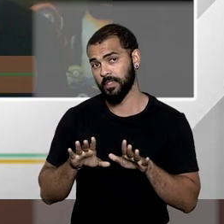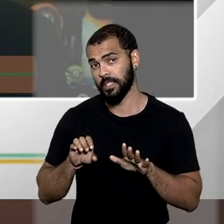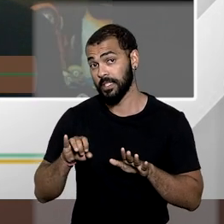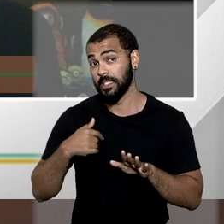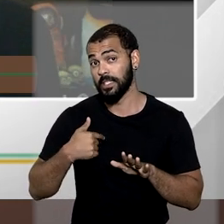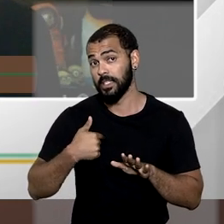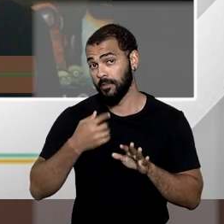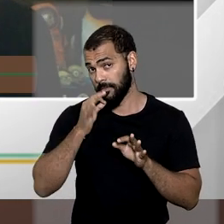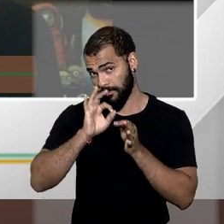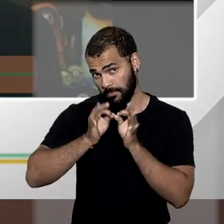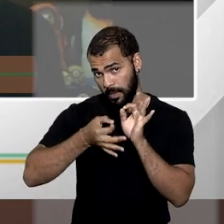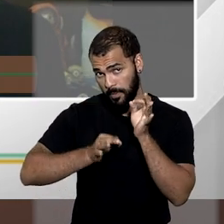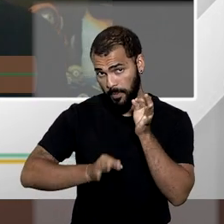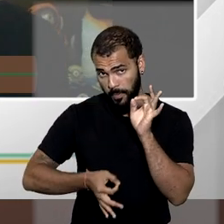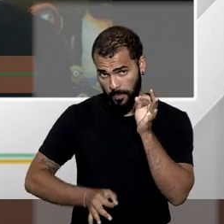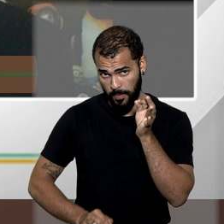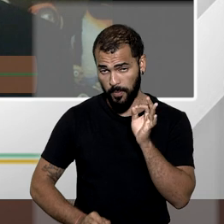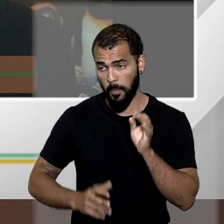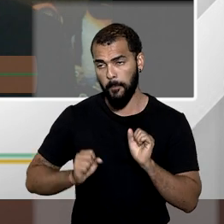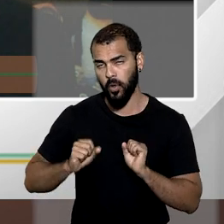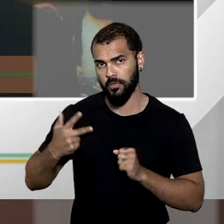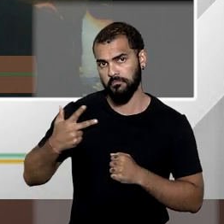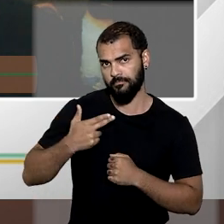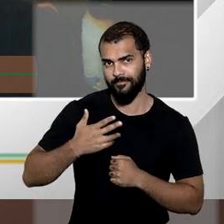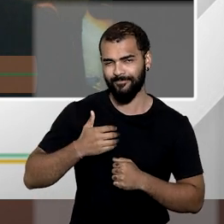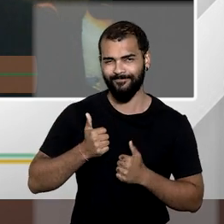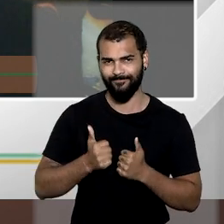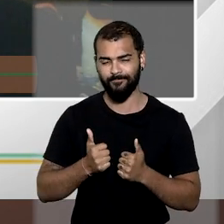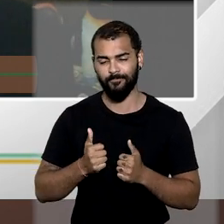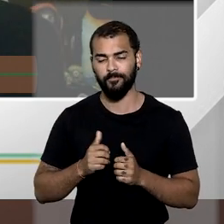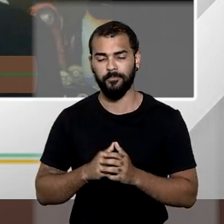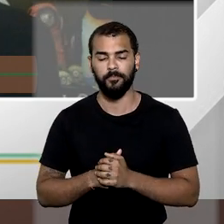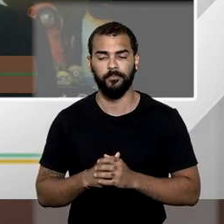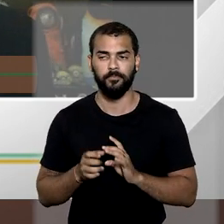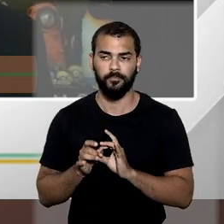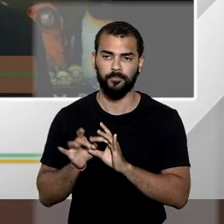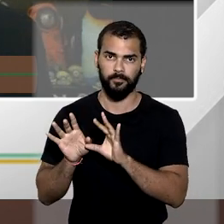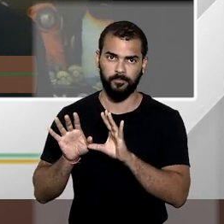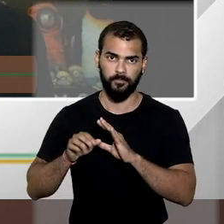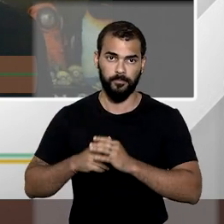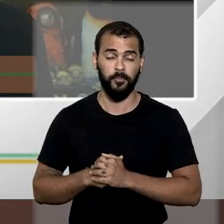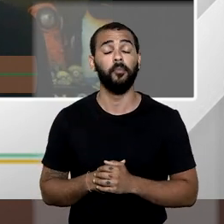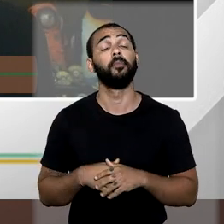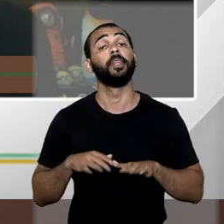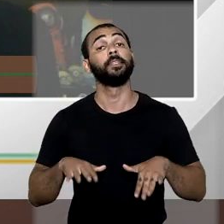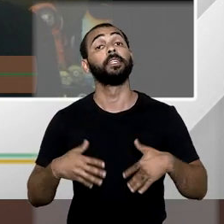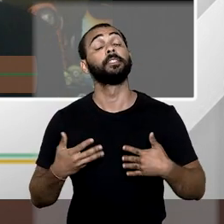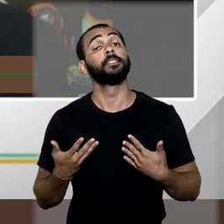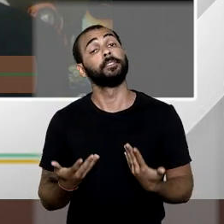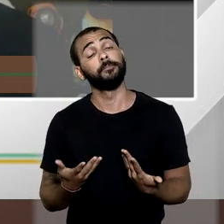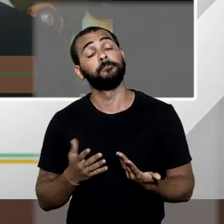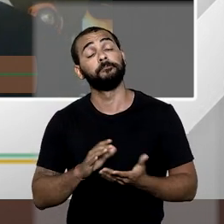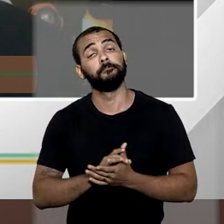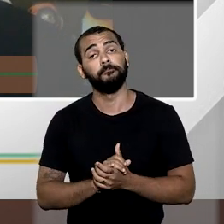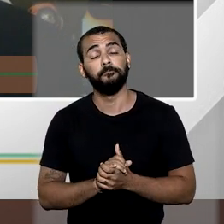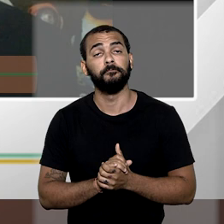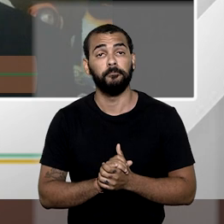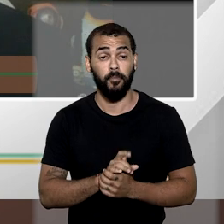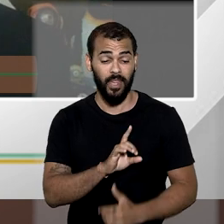eu me delongar mais do que eu deveria. Faça as interrupções cabíveis, por favor. Na realidade, a